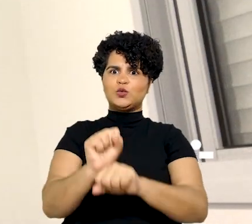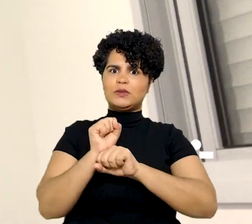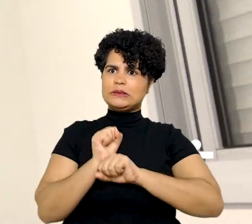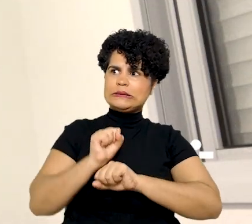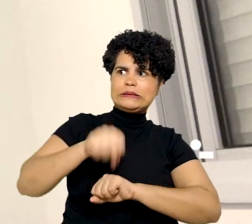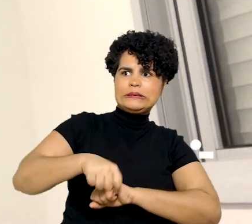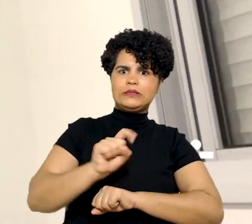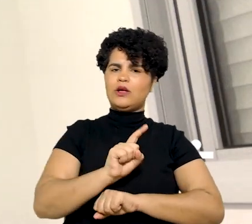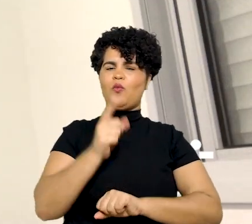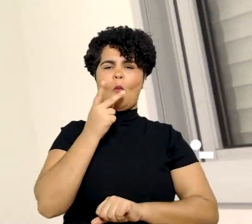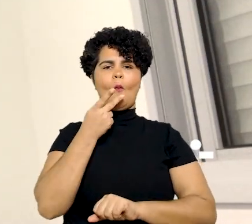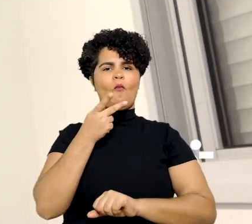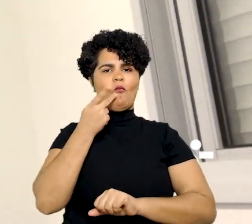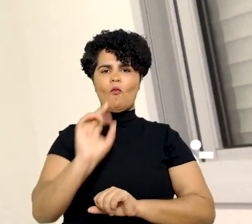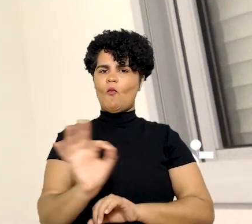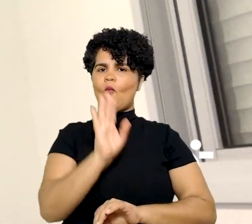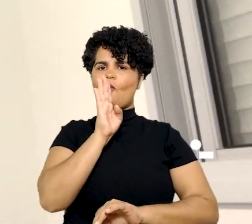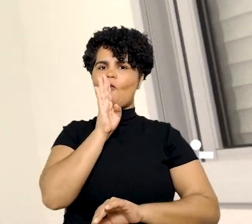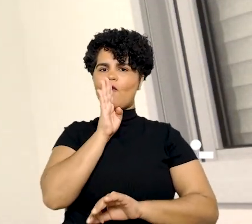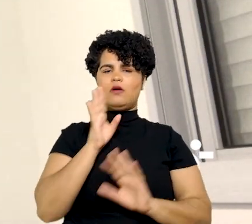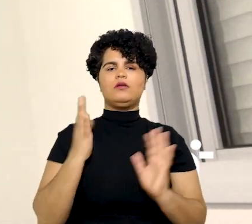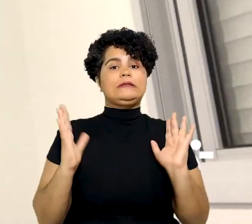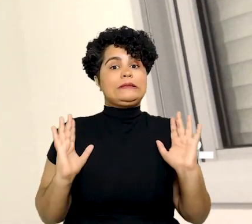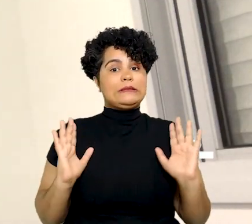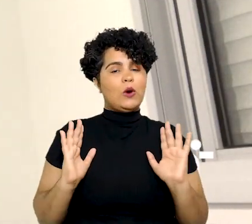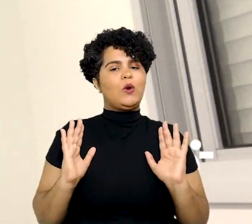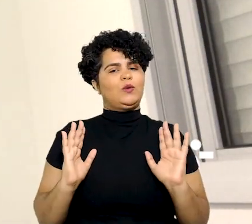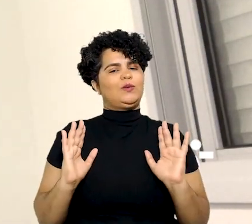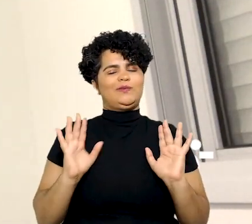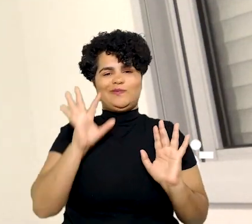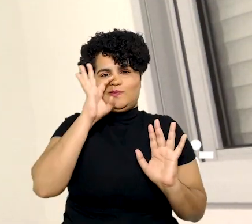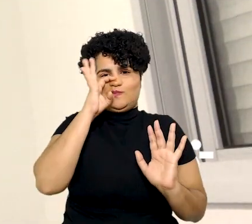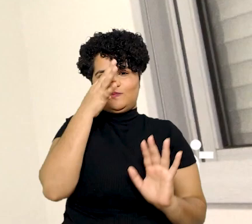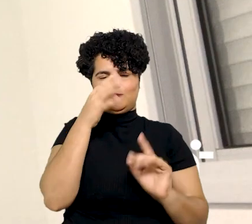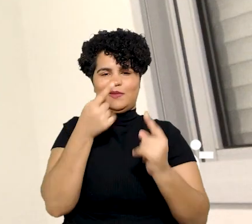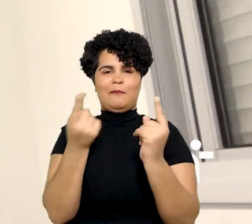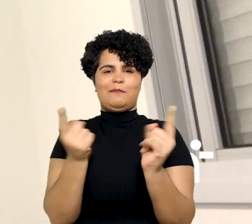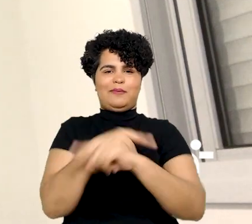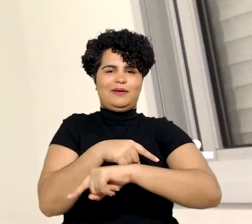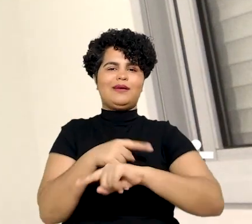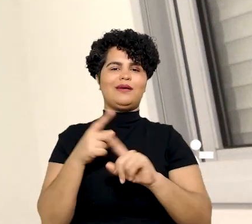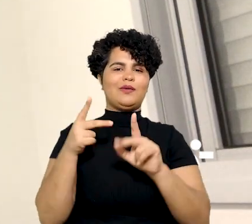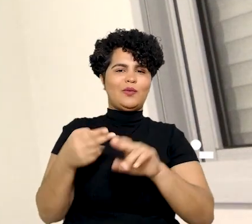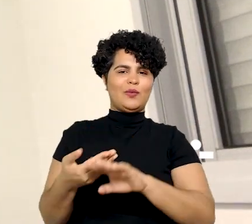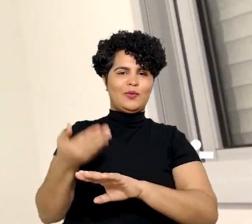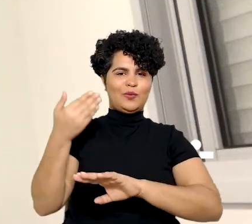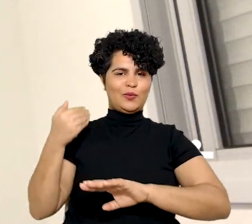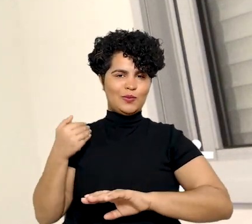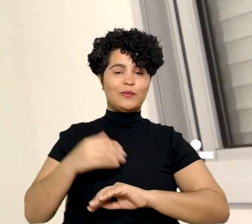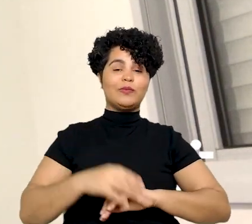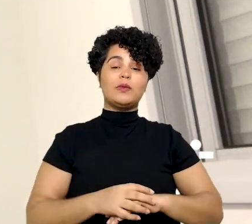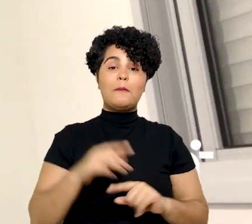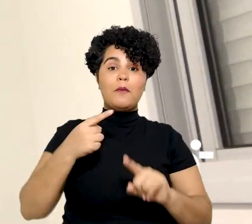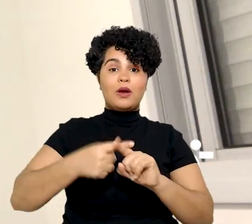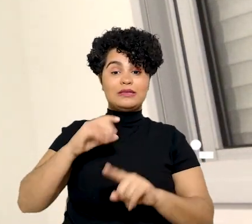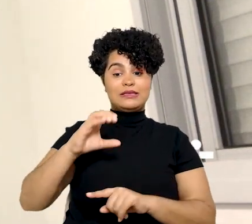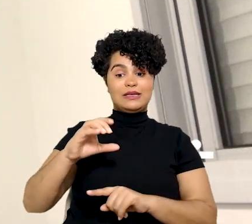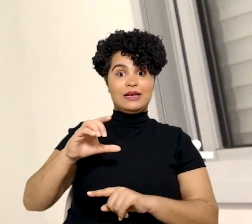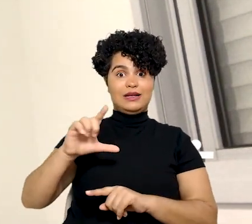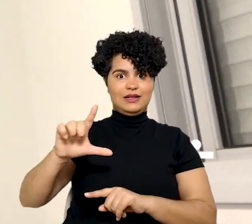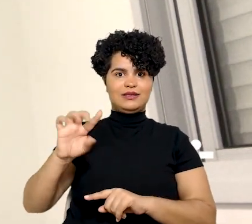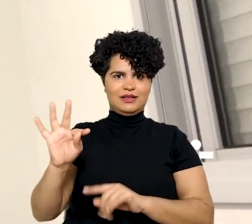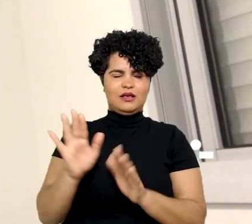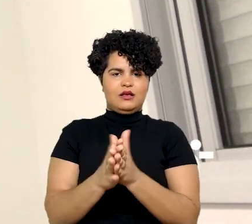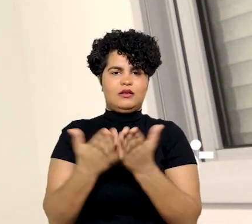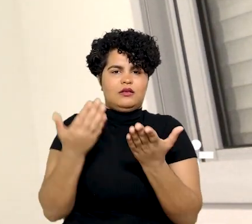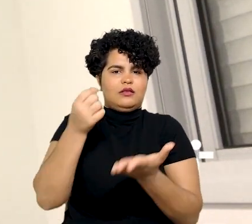sobre a suspensão ou não desse prazo prescricional, ainda persiste a divergência doutrinária nesse sentido,